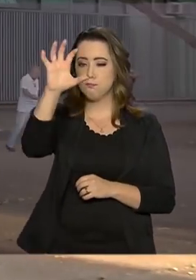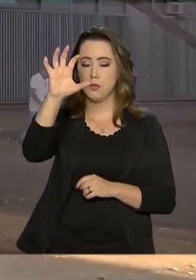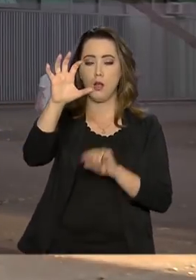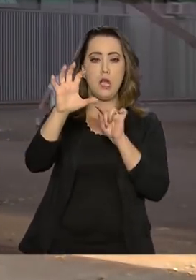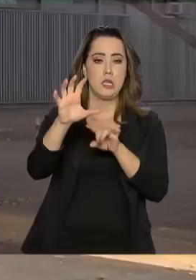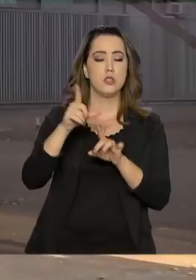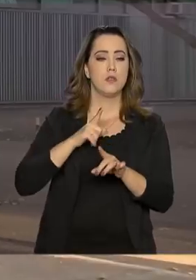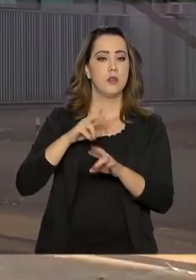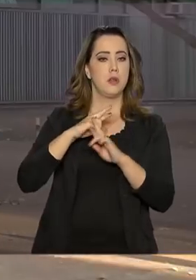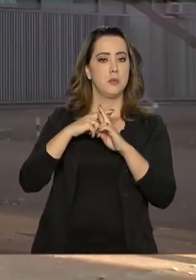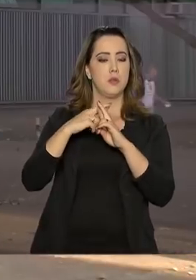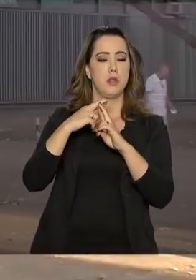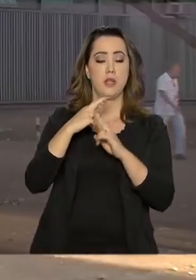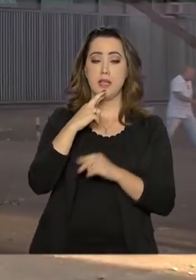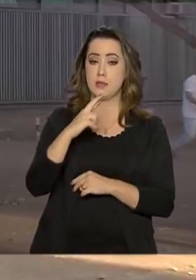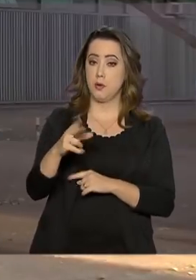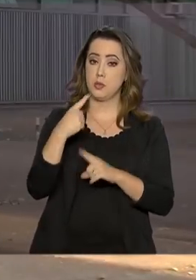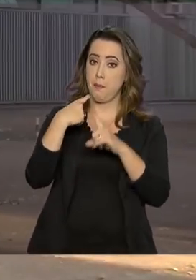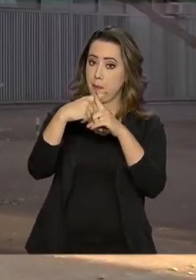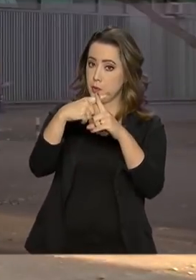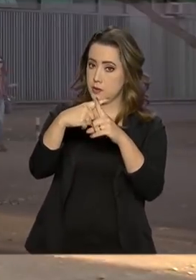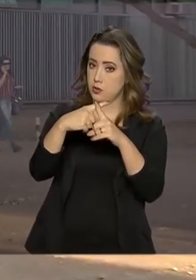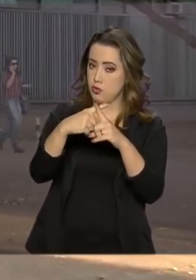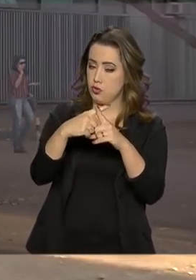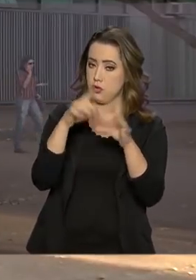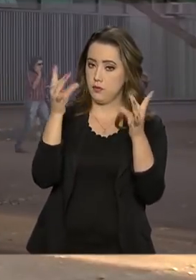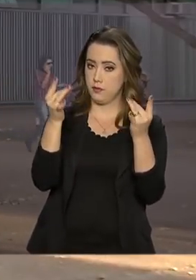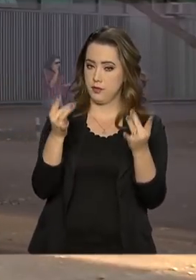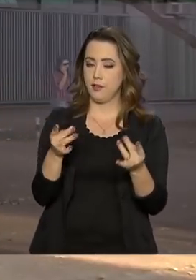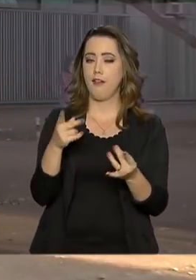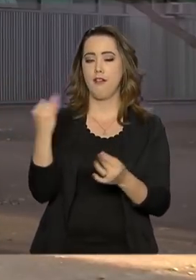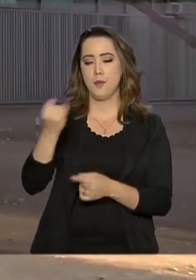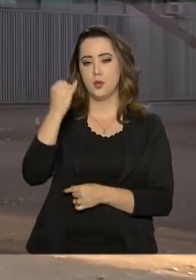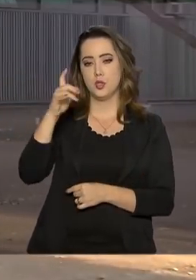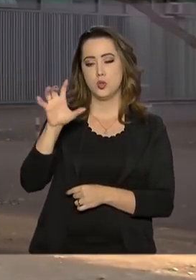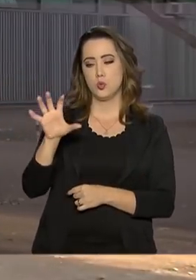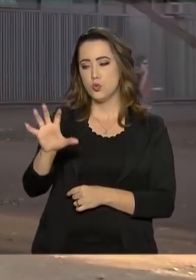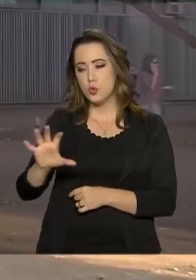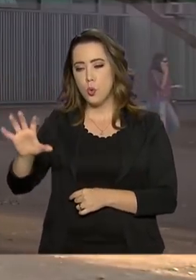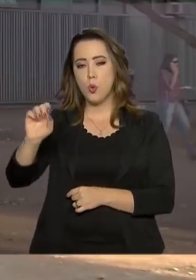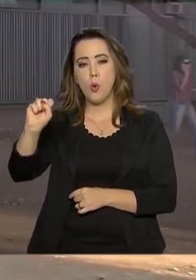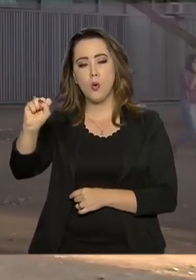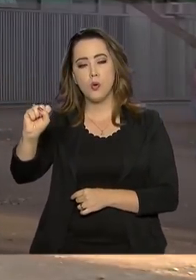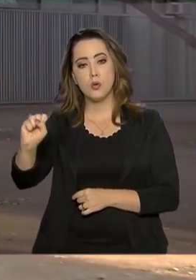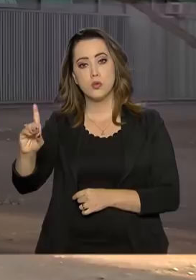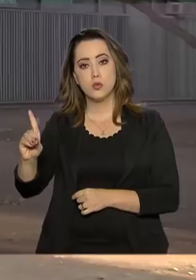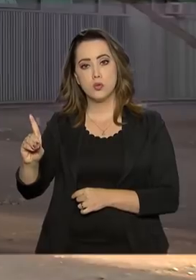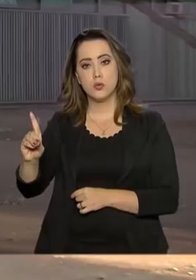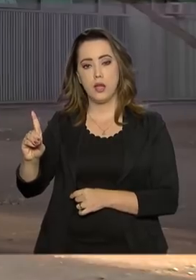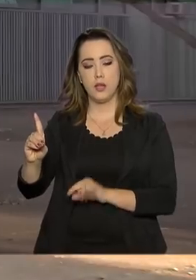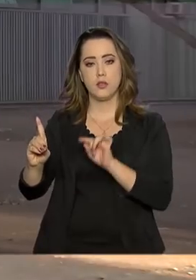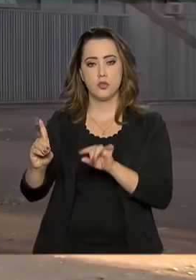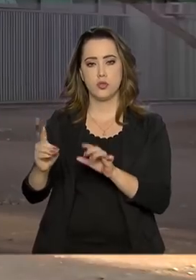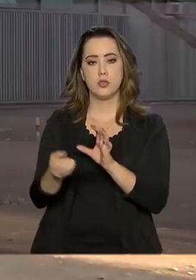tiveram saldo positivo, com destaque para o Sudeste, que criou 29